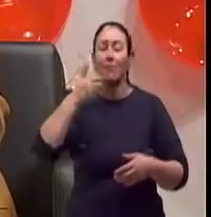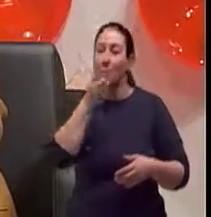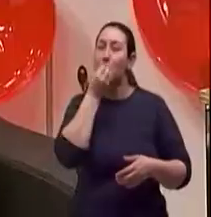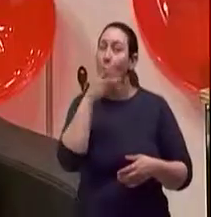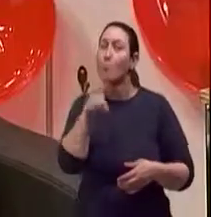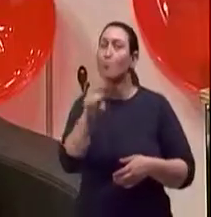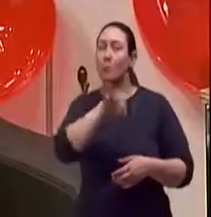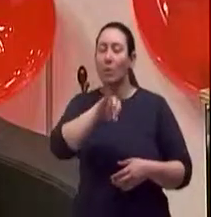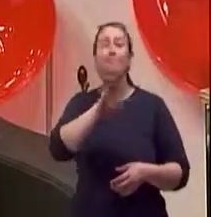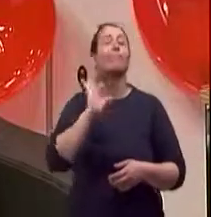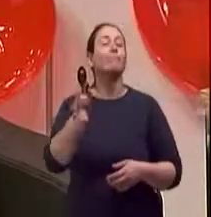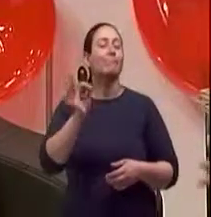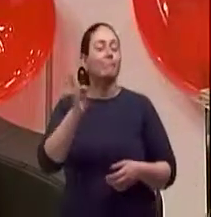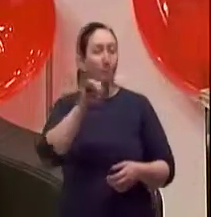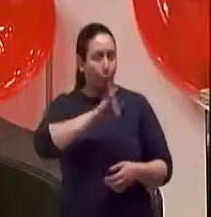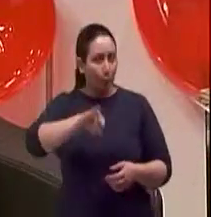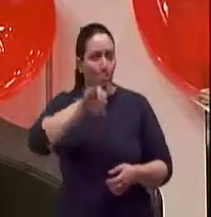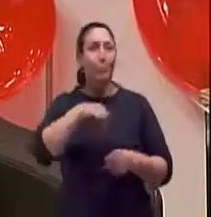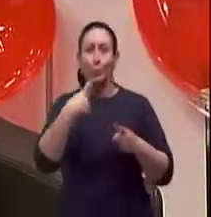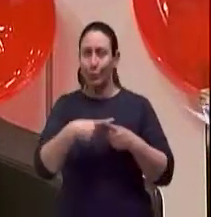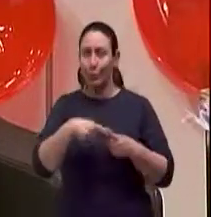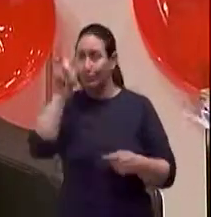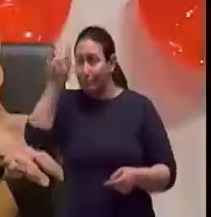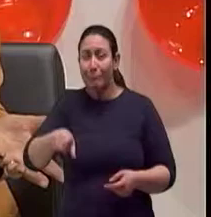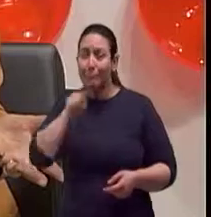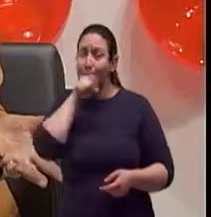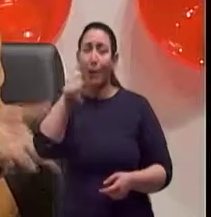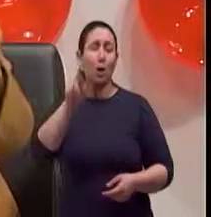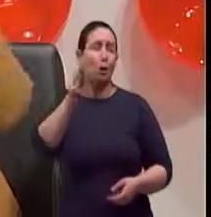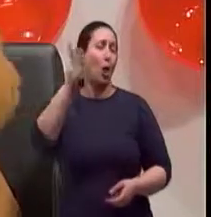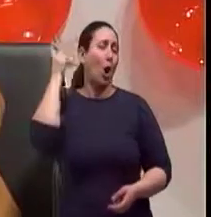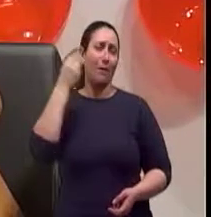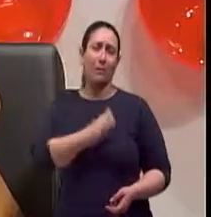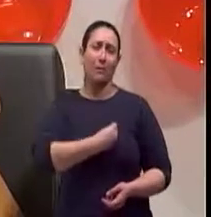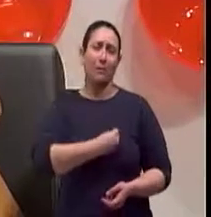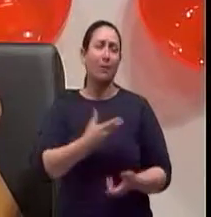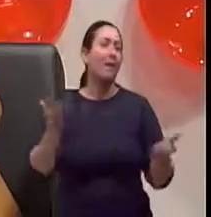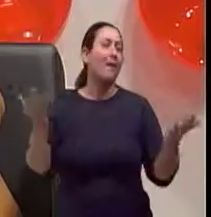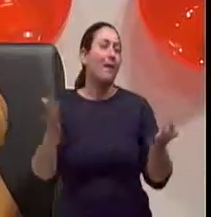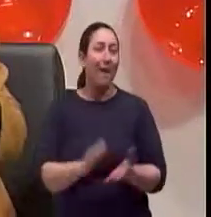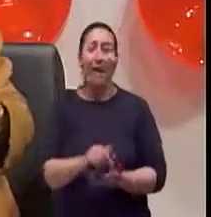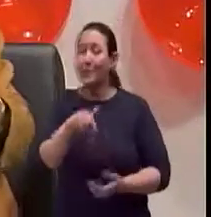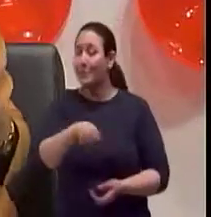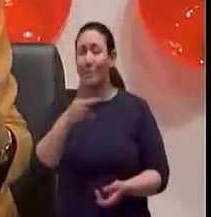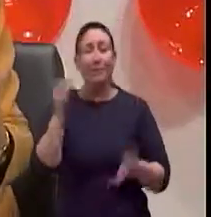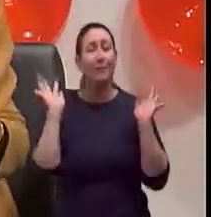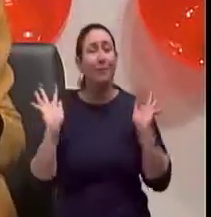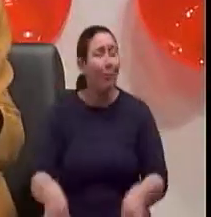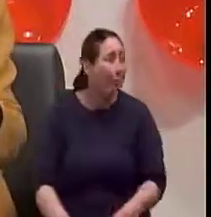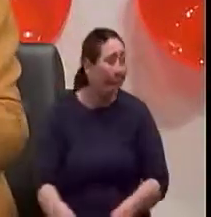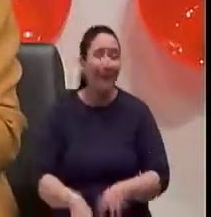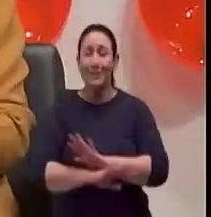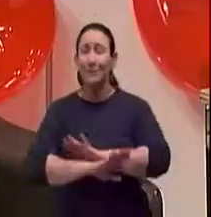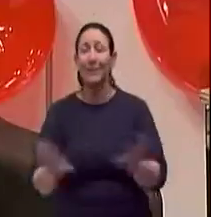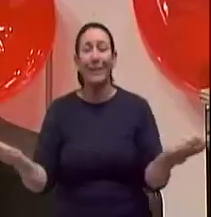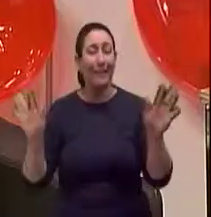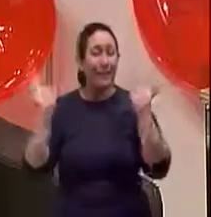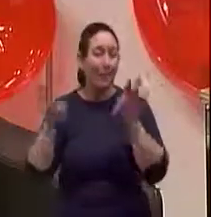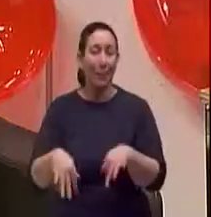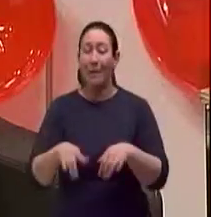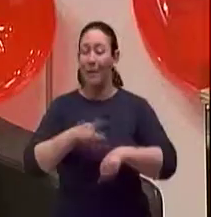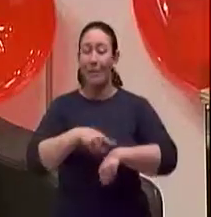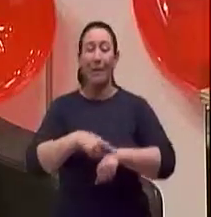importante isso, porque os avós, eles são história viva. Infelizmente, isto aqui também é história viva. Terminou o tempo. Poxa.